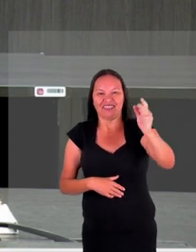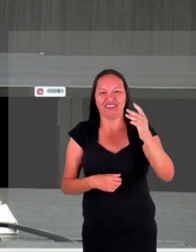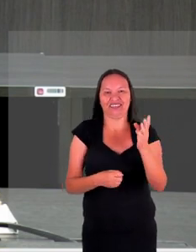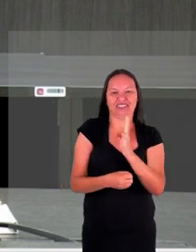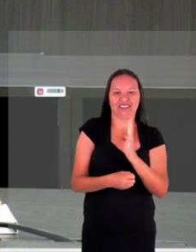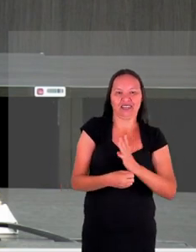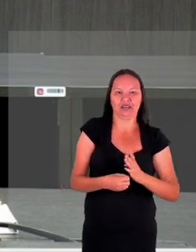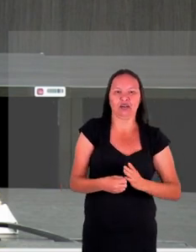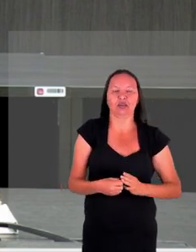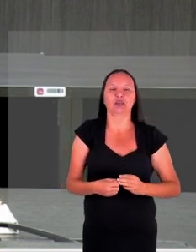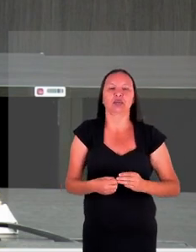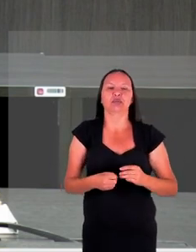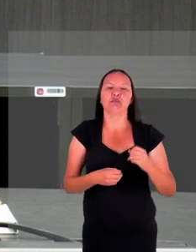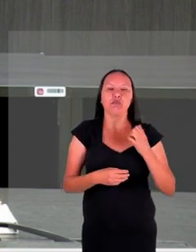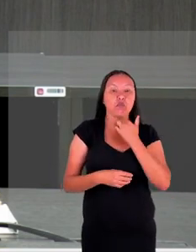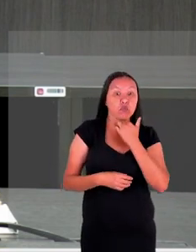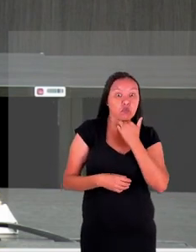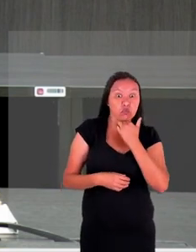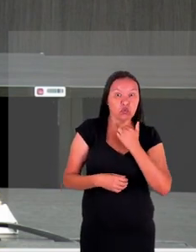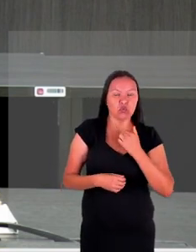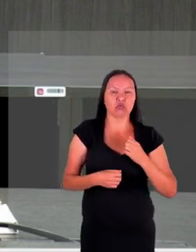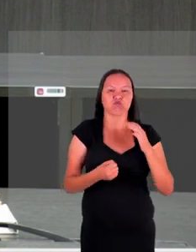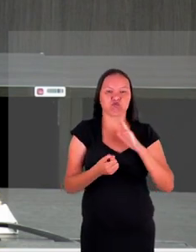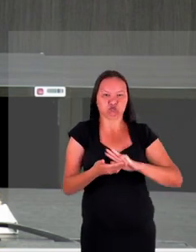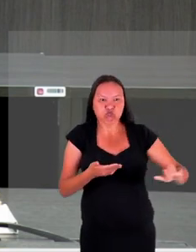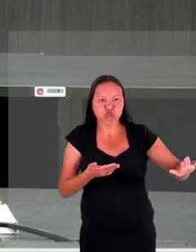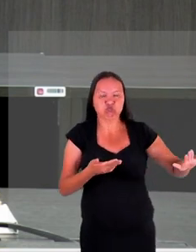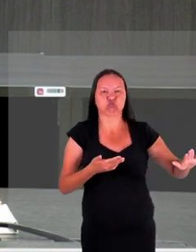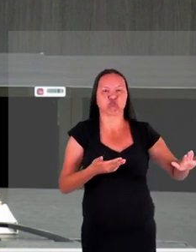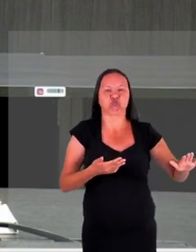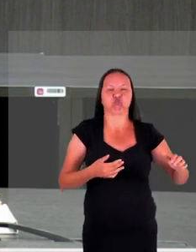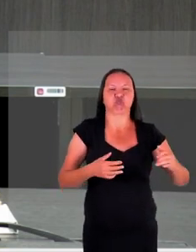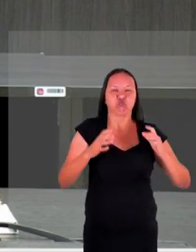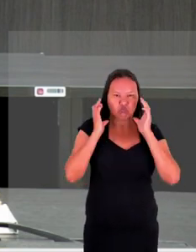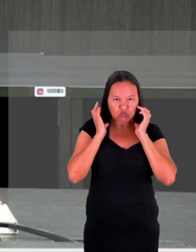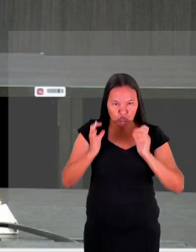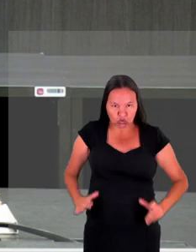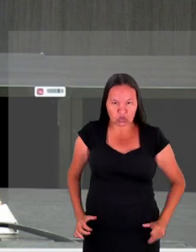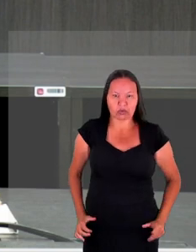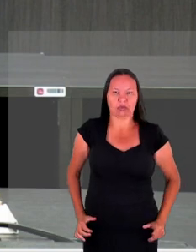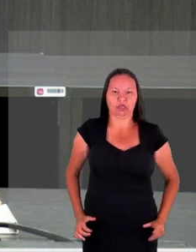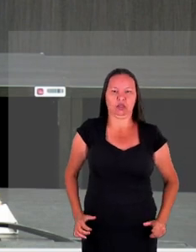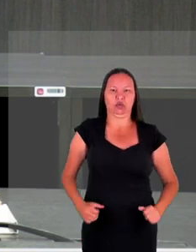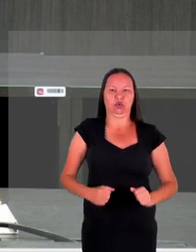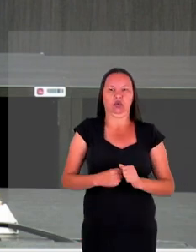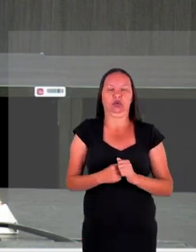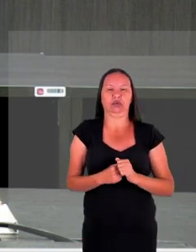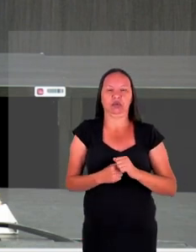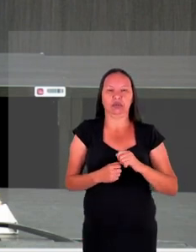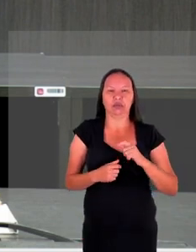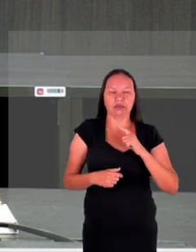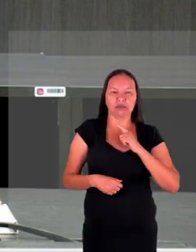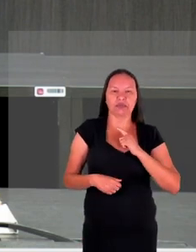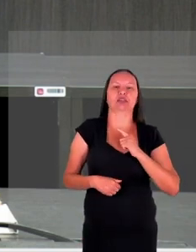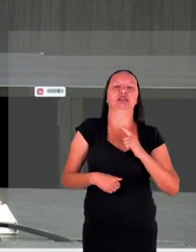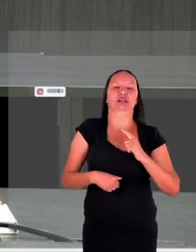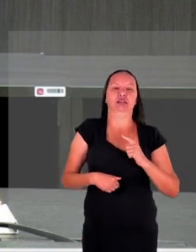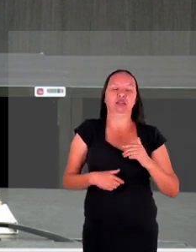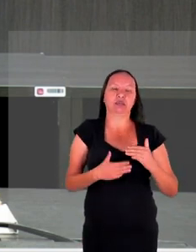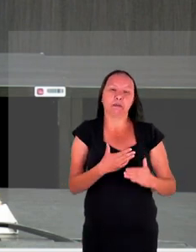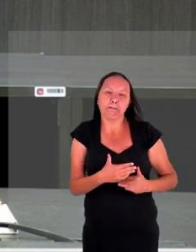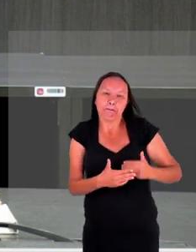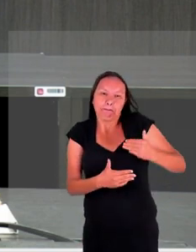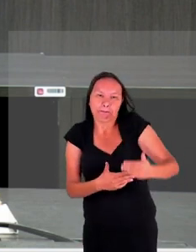formas mas que são violadoras de dignidade tão quanto e que muitas vezes passam